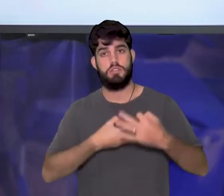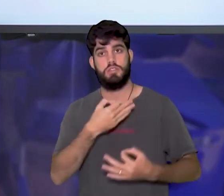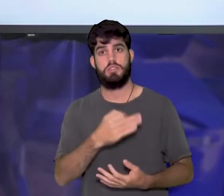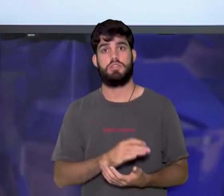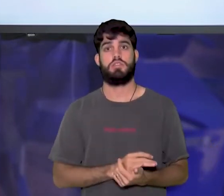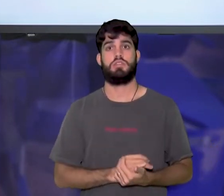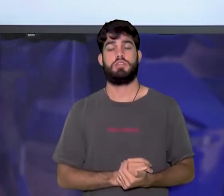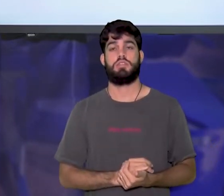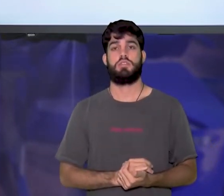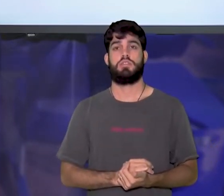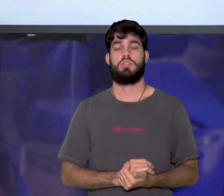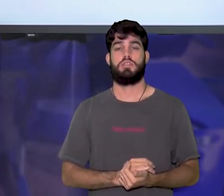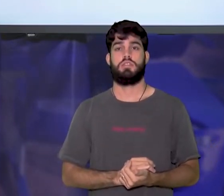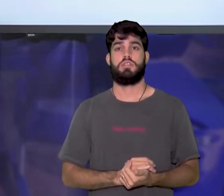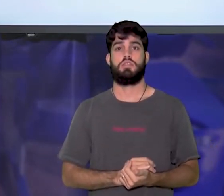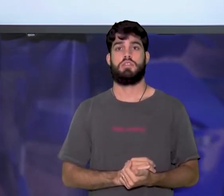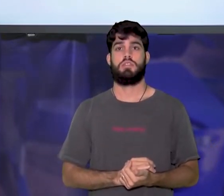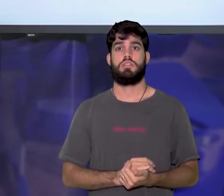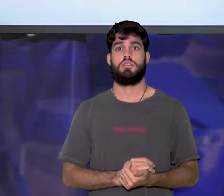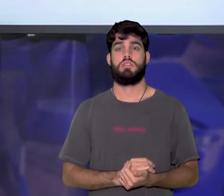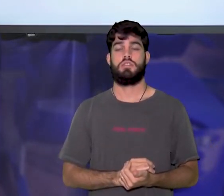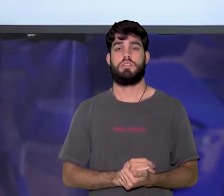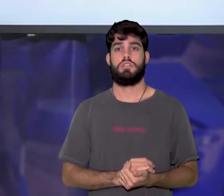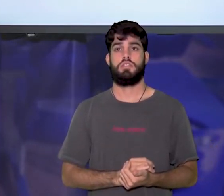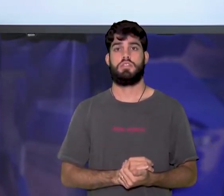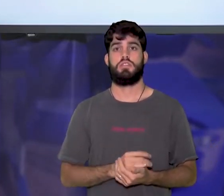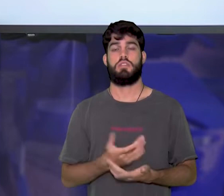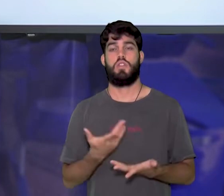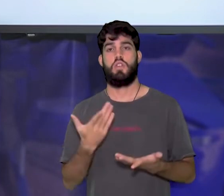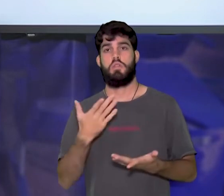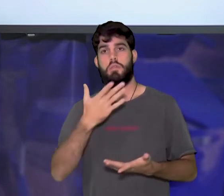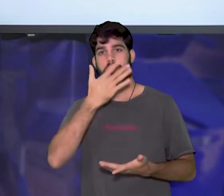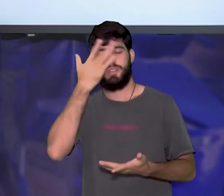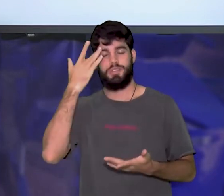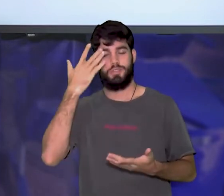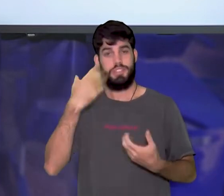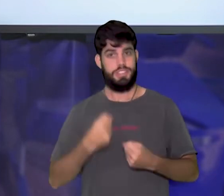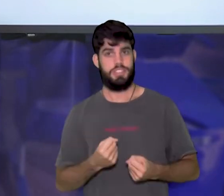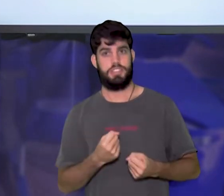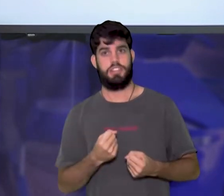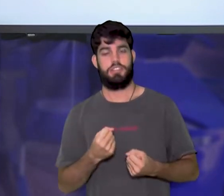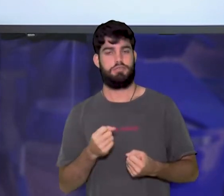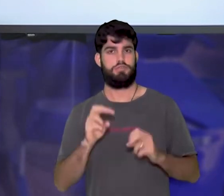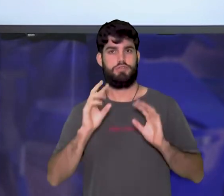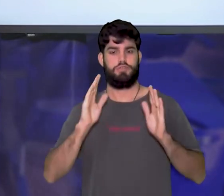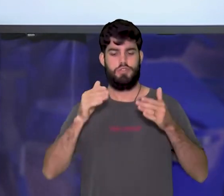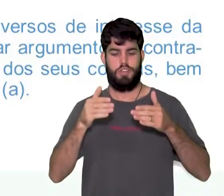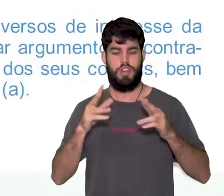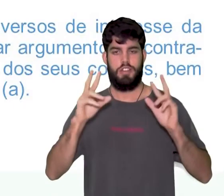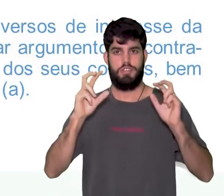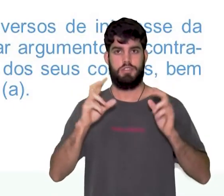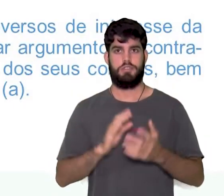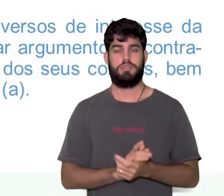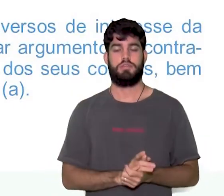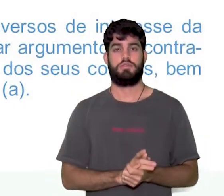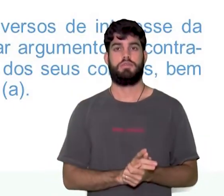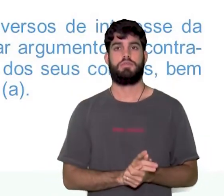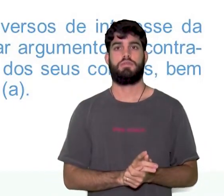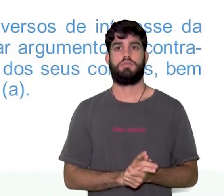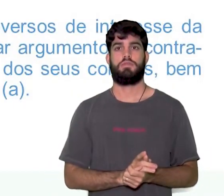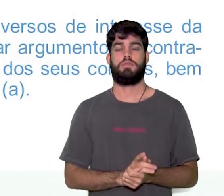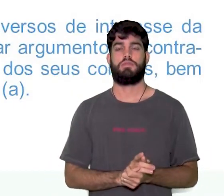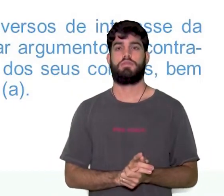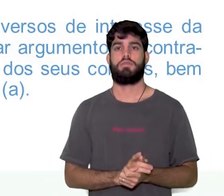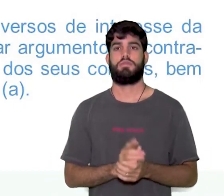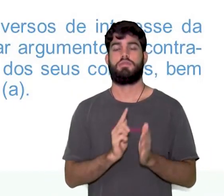convencer as outras pessoas sobre um determinado assunto. E, a partir desse